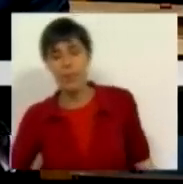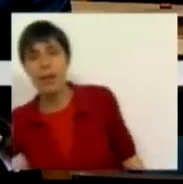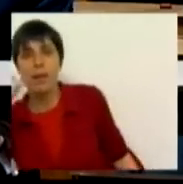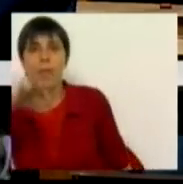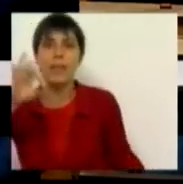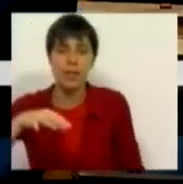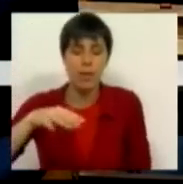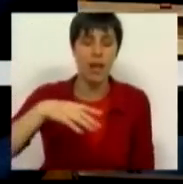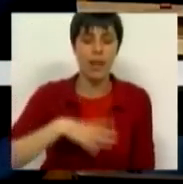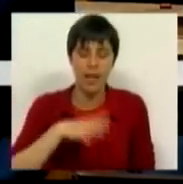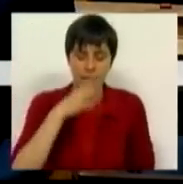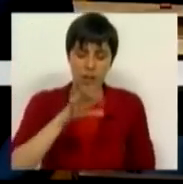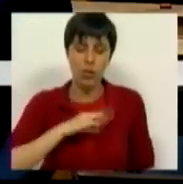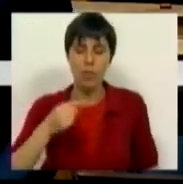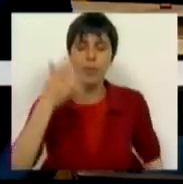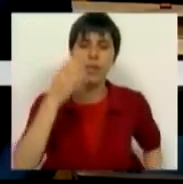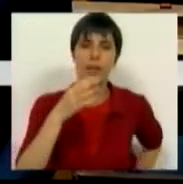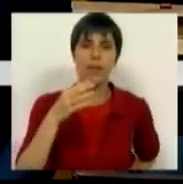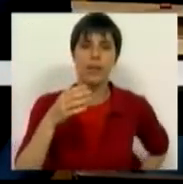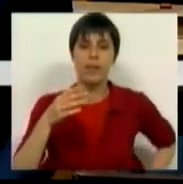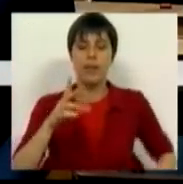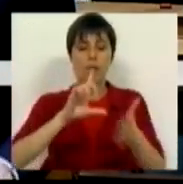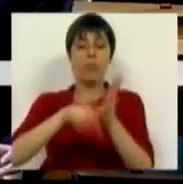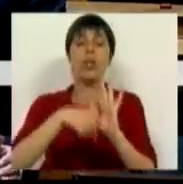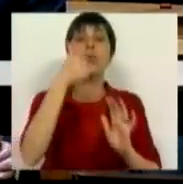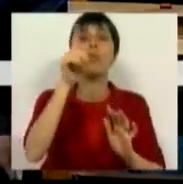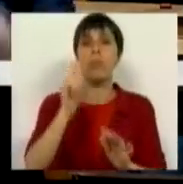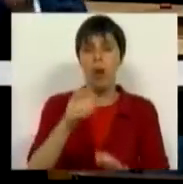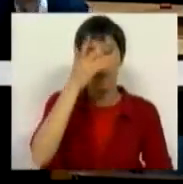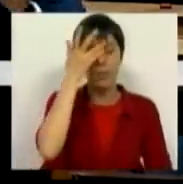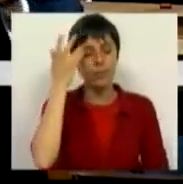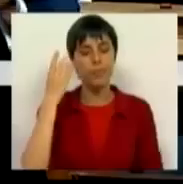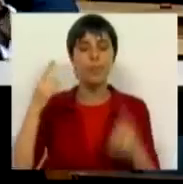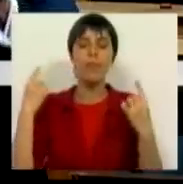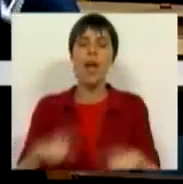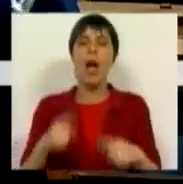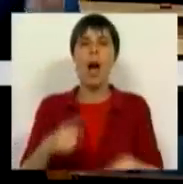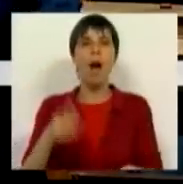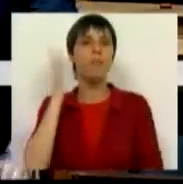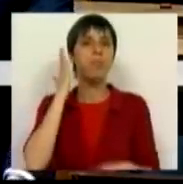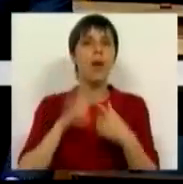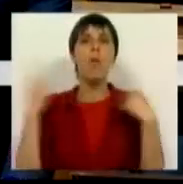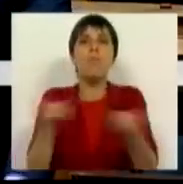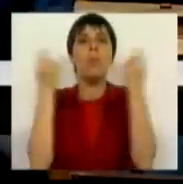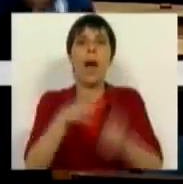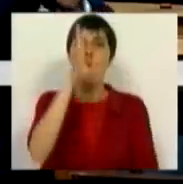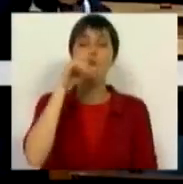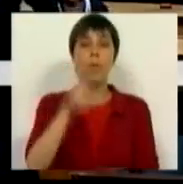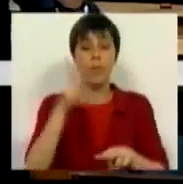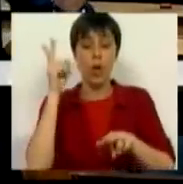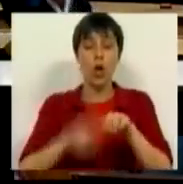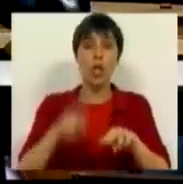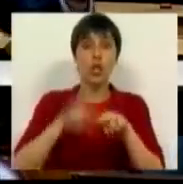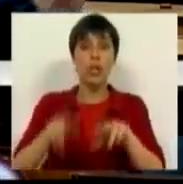Para terminar, queria dizer ao Sr. Presidente, relativamente ao projeto do Bloco de Esquerda, há uma operação de propaganda do Governo. Os